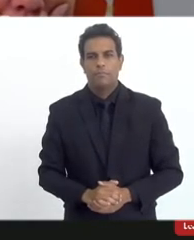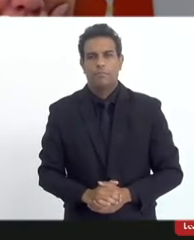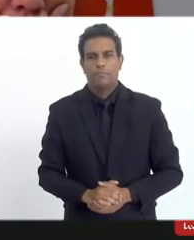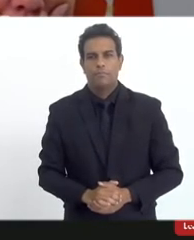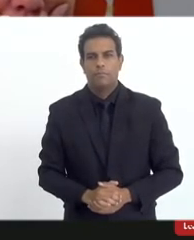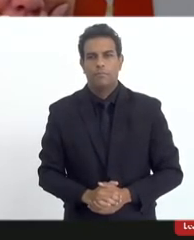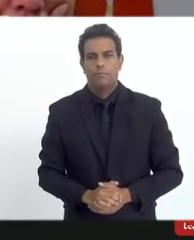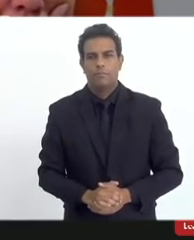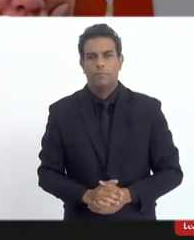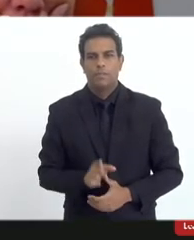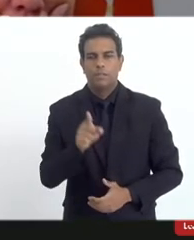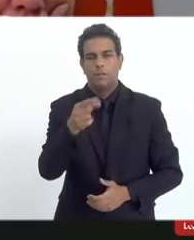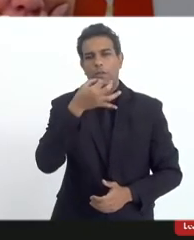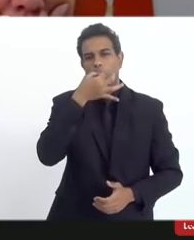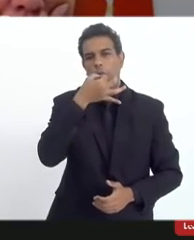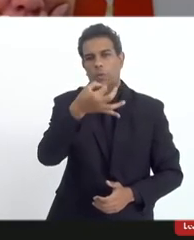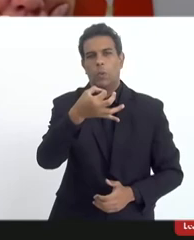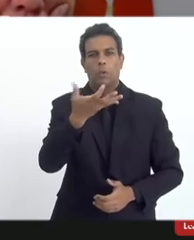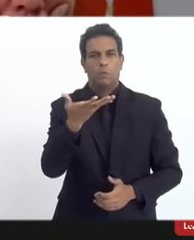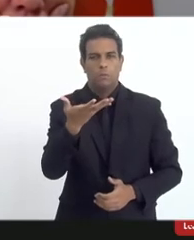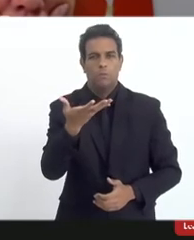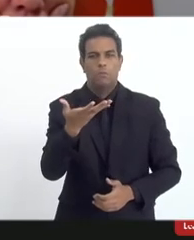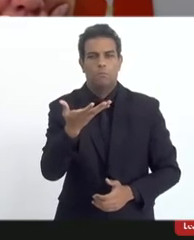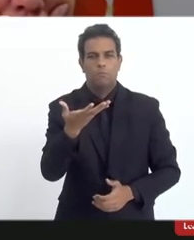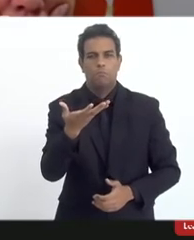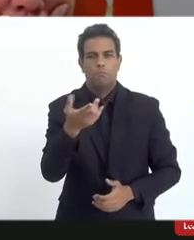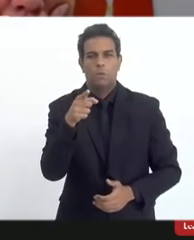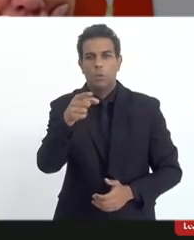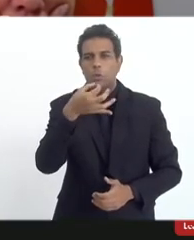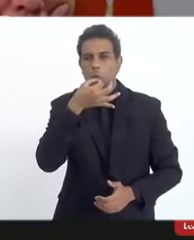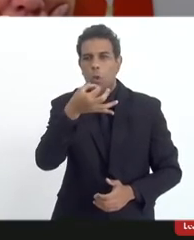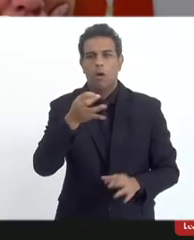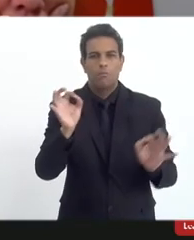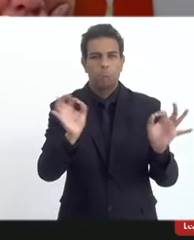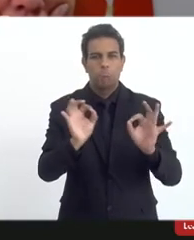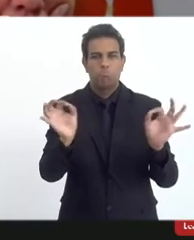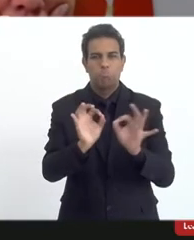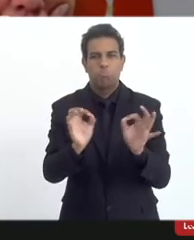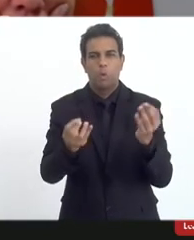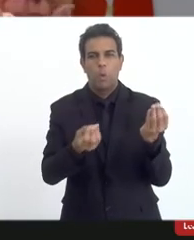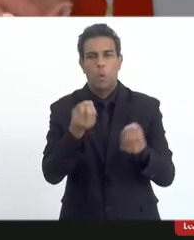doutora seu som está fechado seu som está fechado